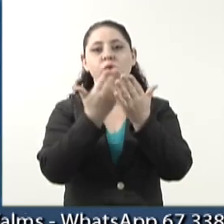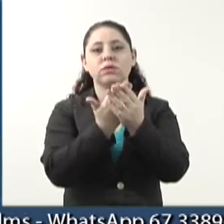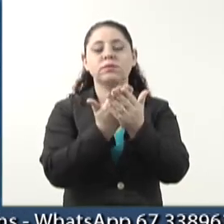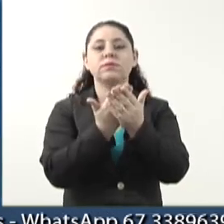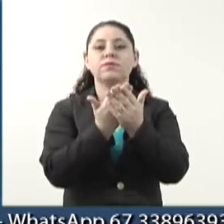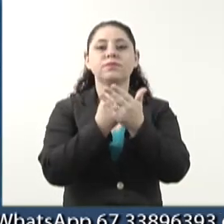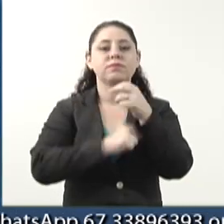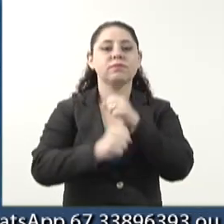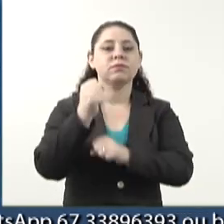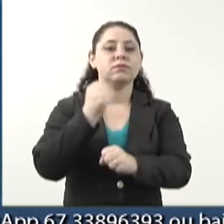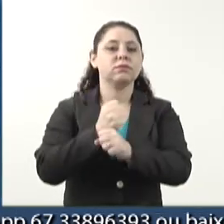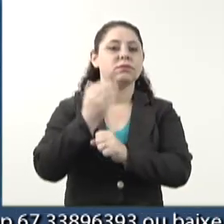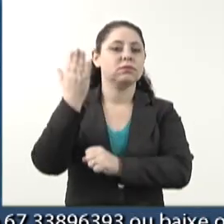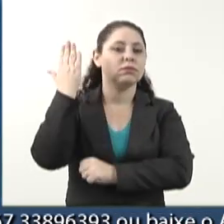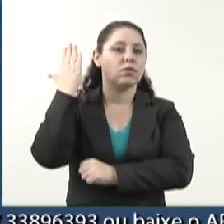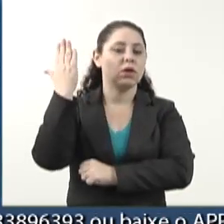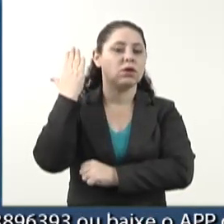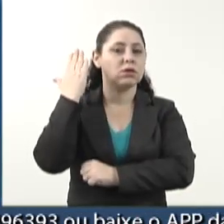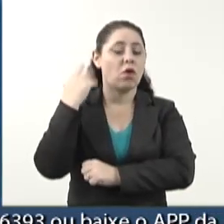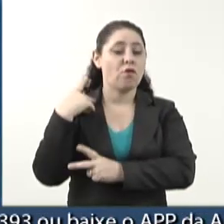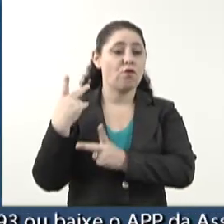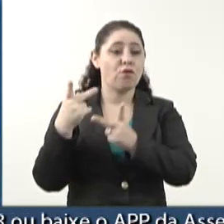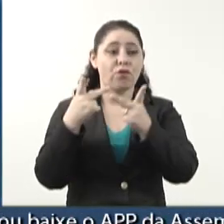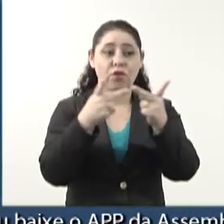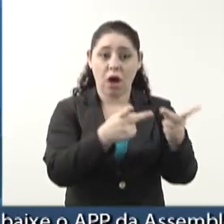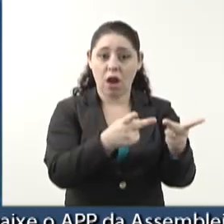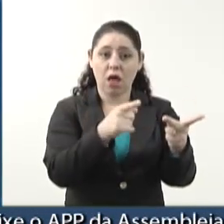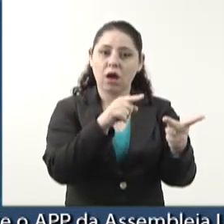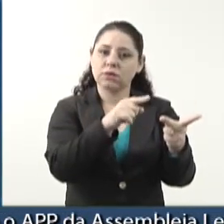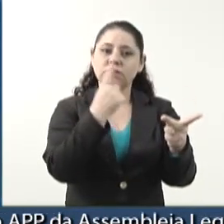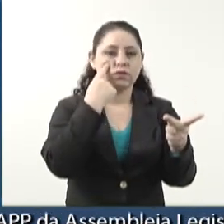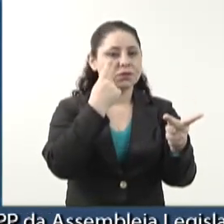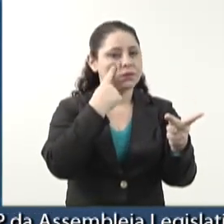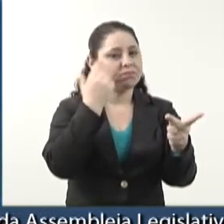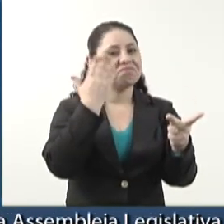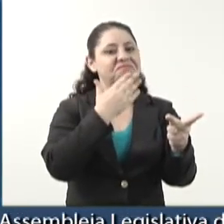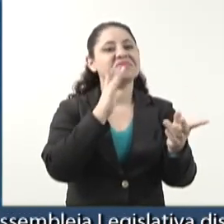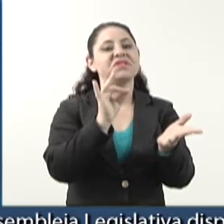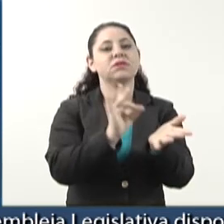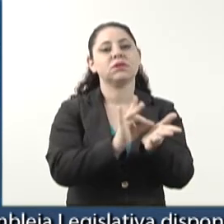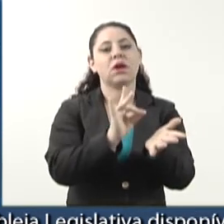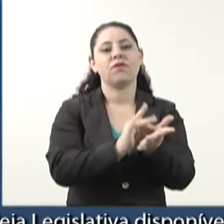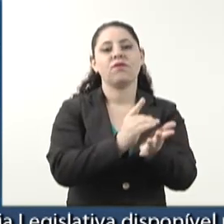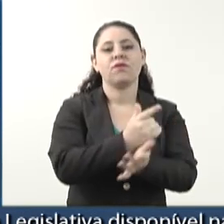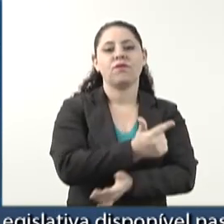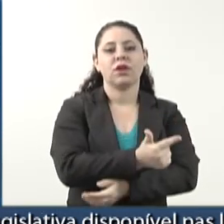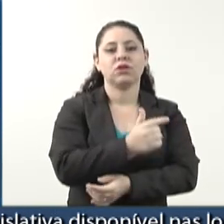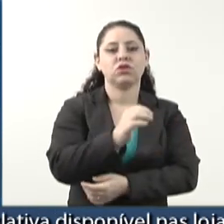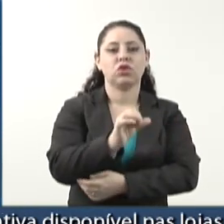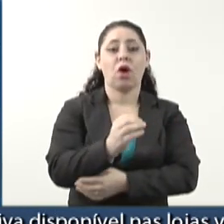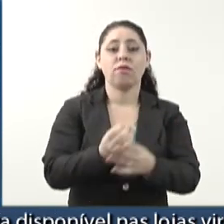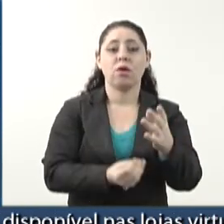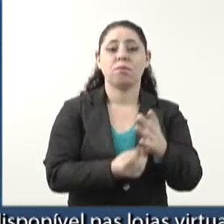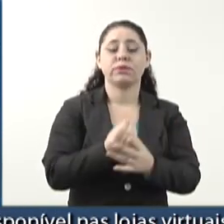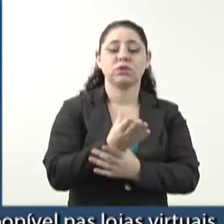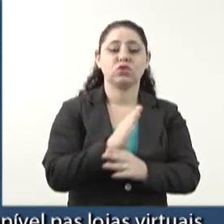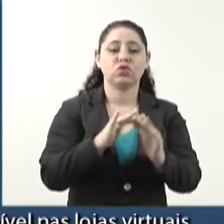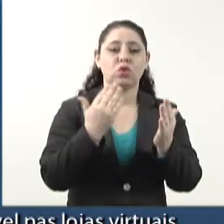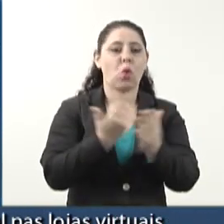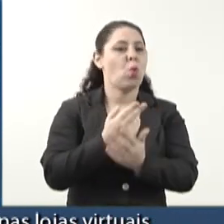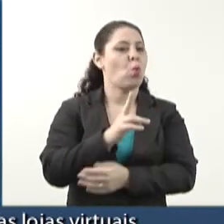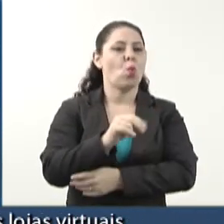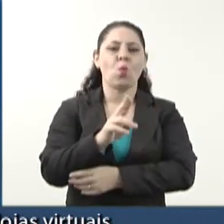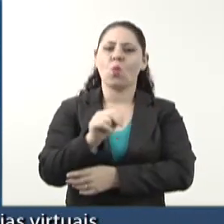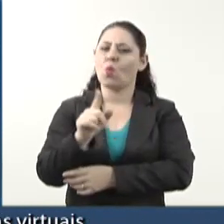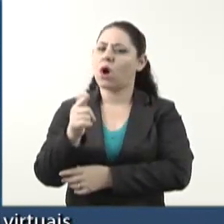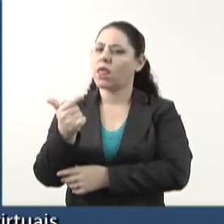inclusive o ano passado eu a visitei, que realmente durante os 29 anos de existência nunca